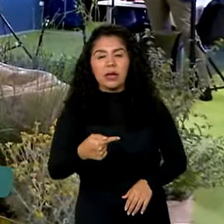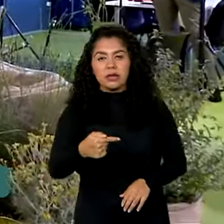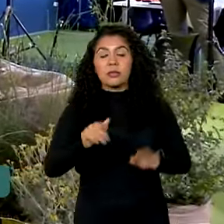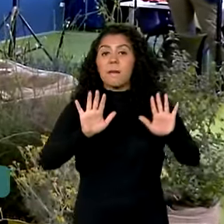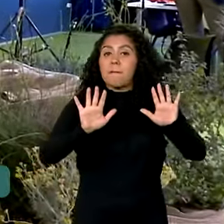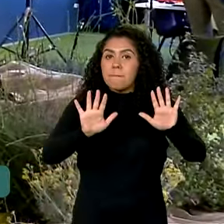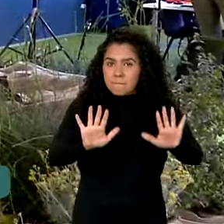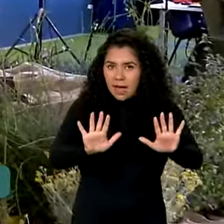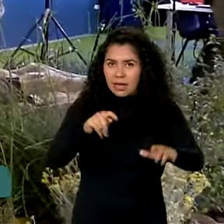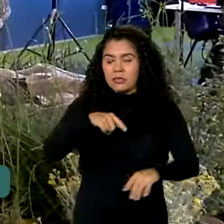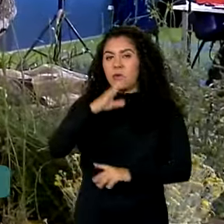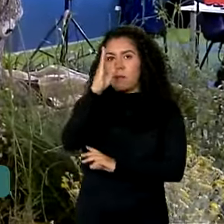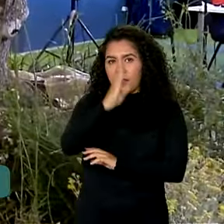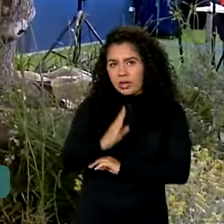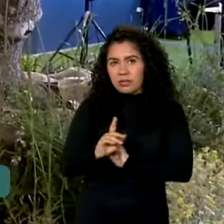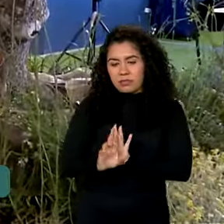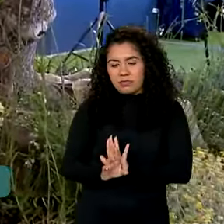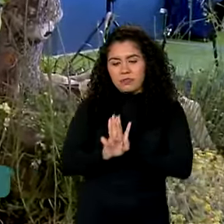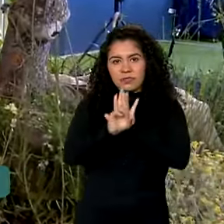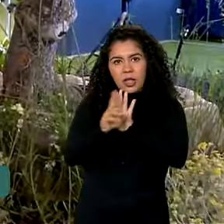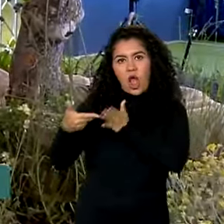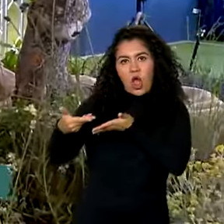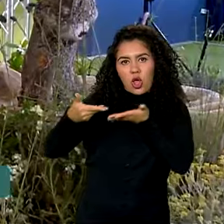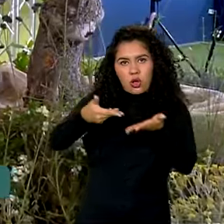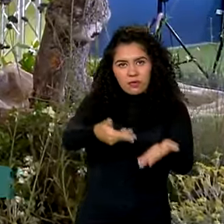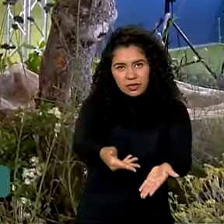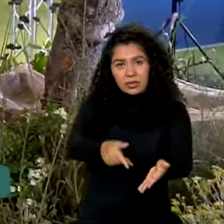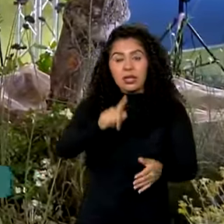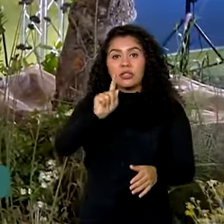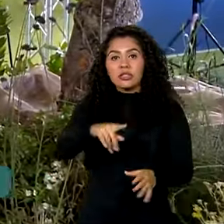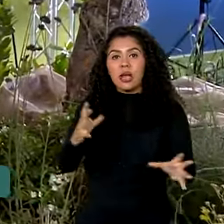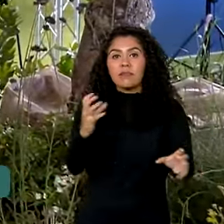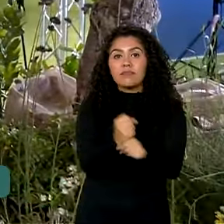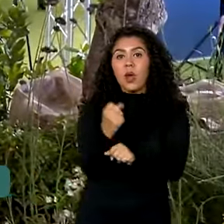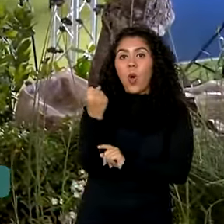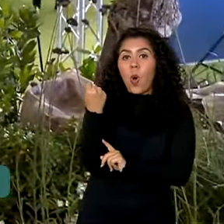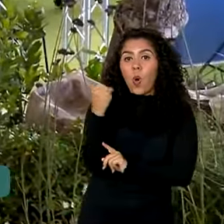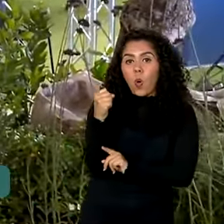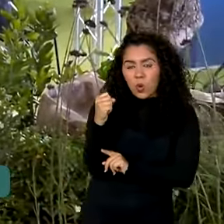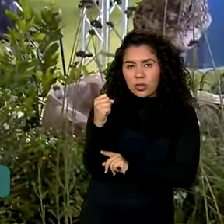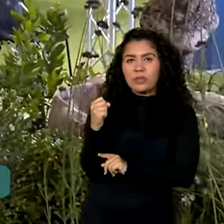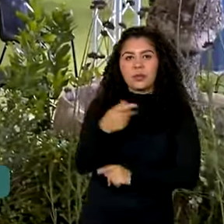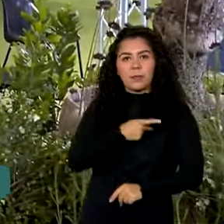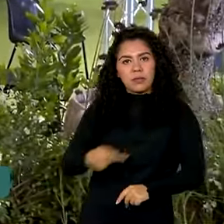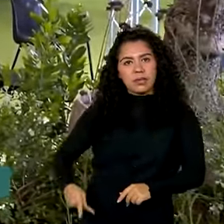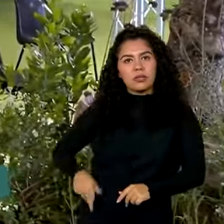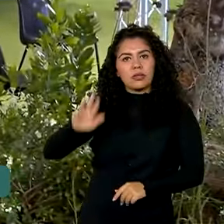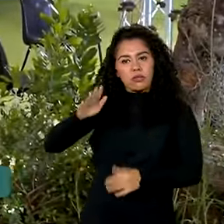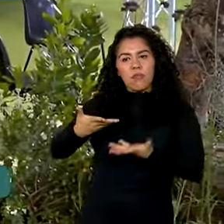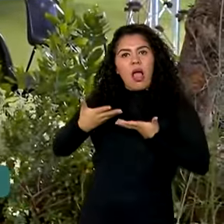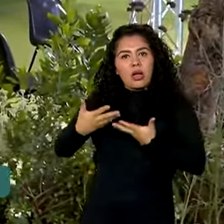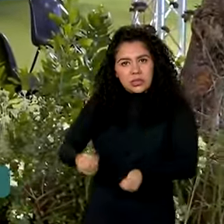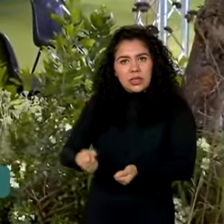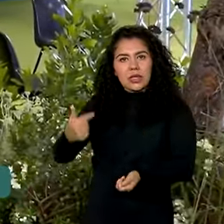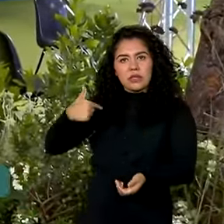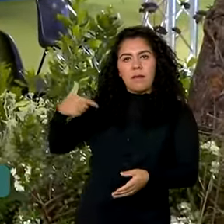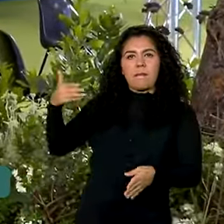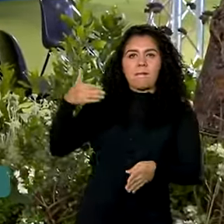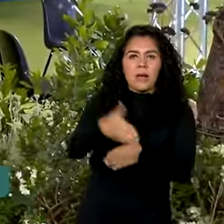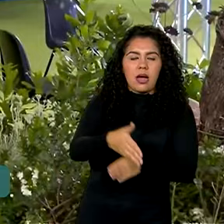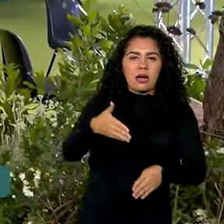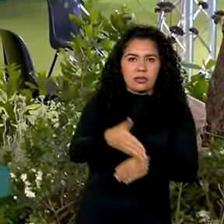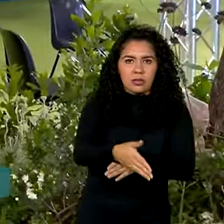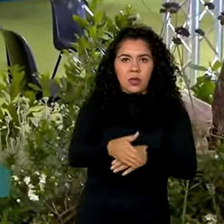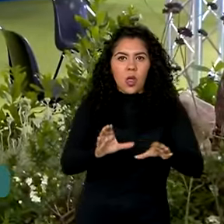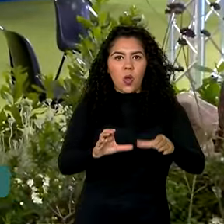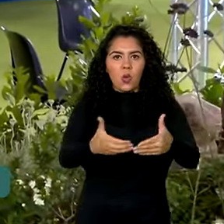mas o país é convidado. E esta é a oitava vez que o presidente Lula aceita um convite e participa de